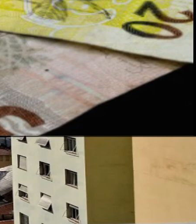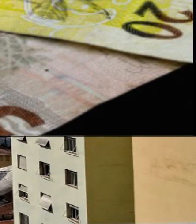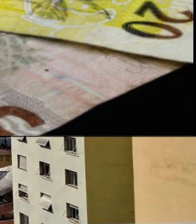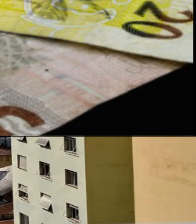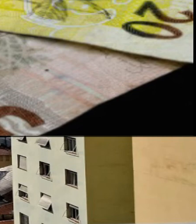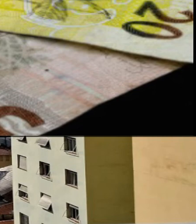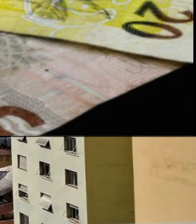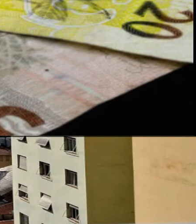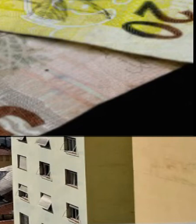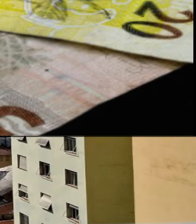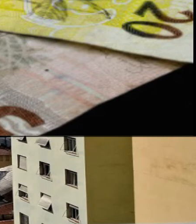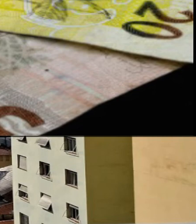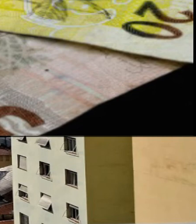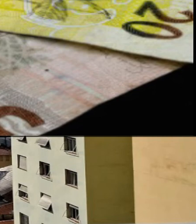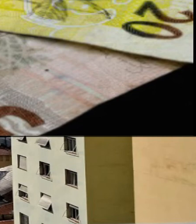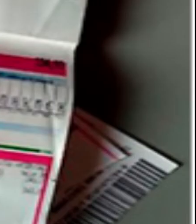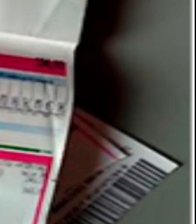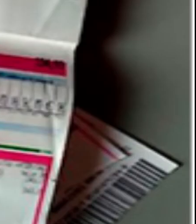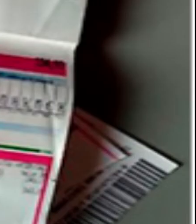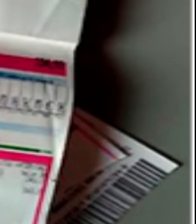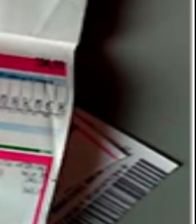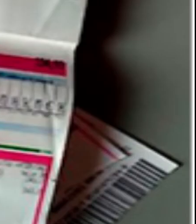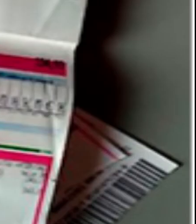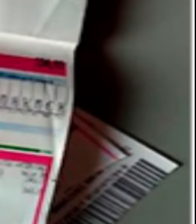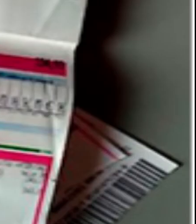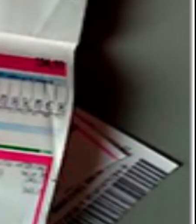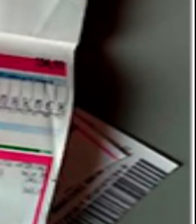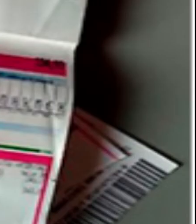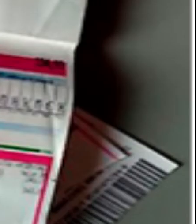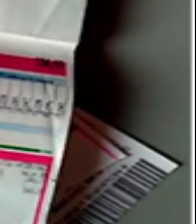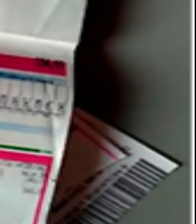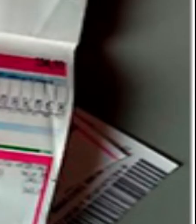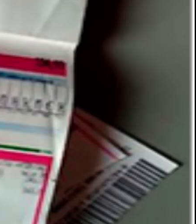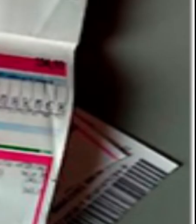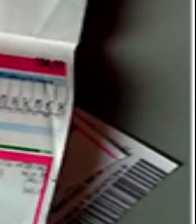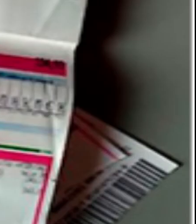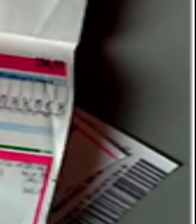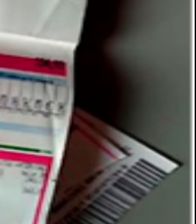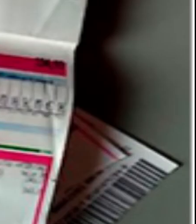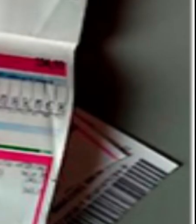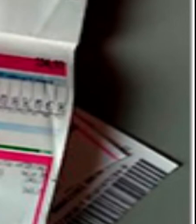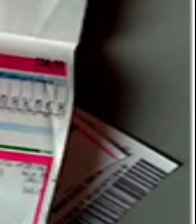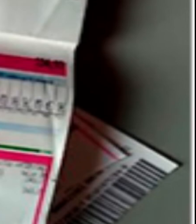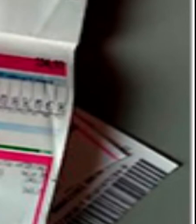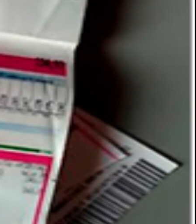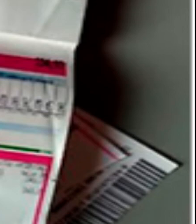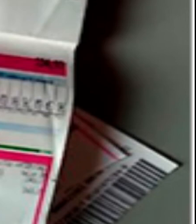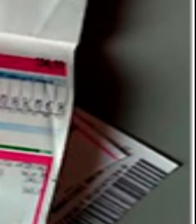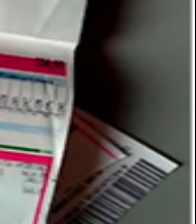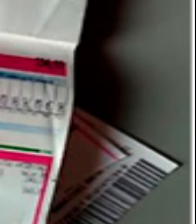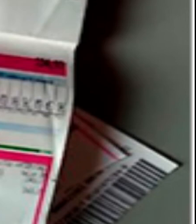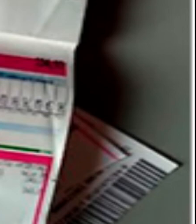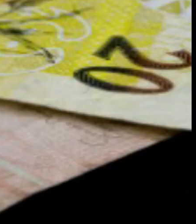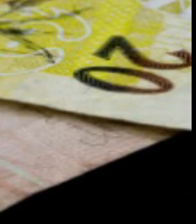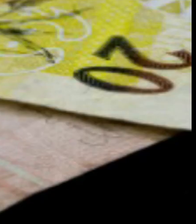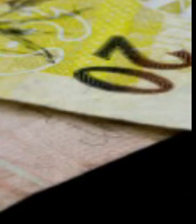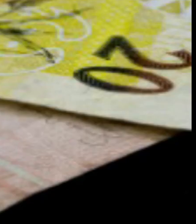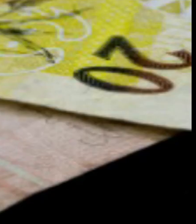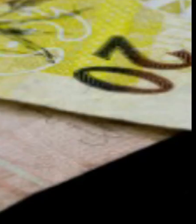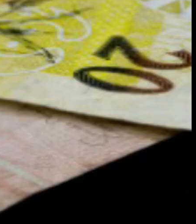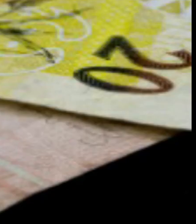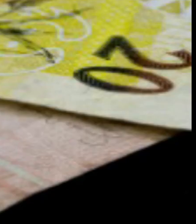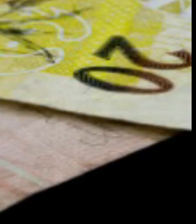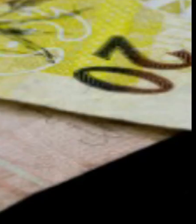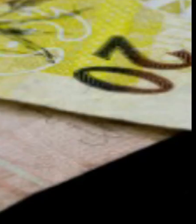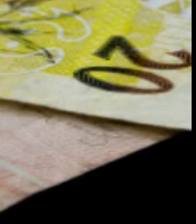gerada em nosso país. Vamos acompanhar. E a conta de luz terá bandeira verde em setembro. Assim, não haverá acréscimo para além